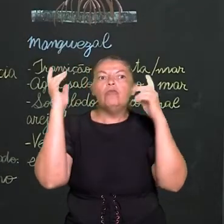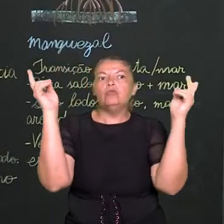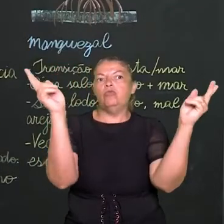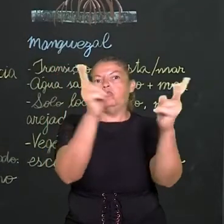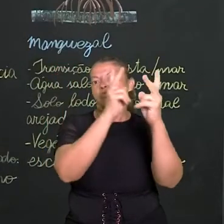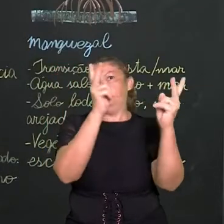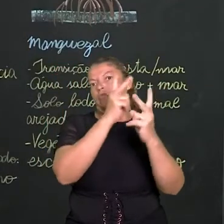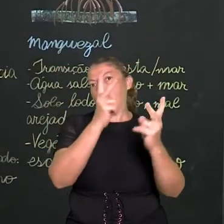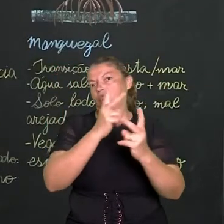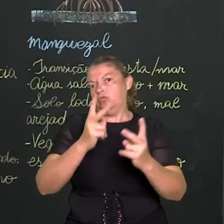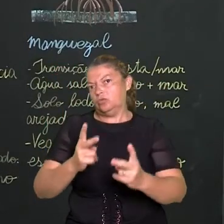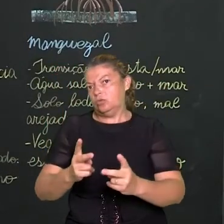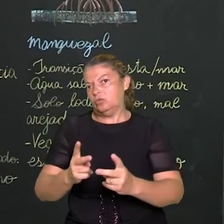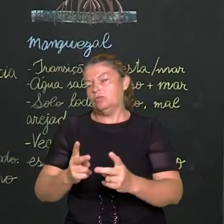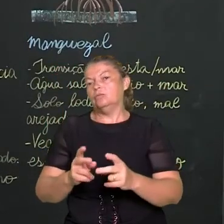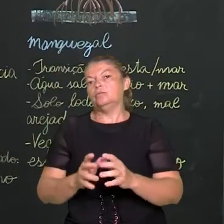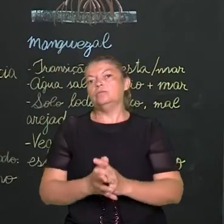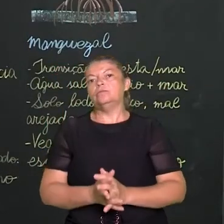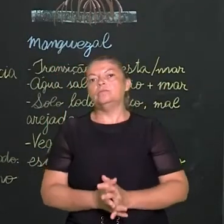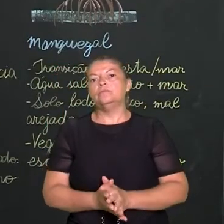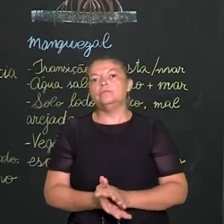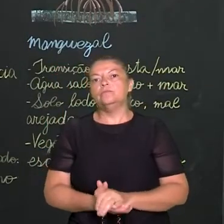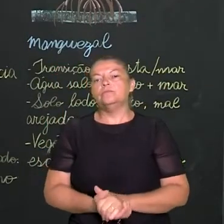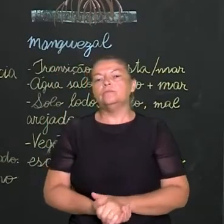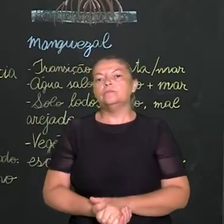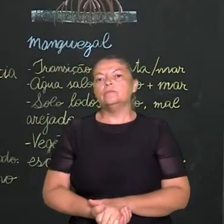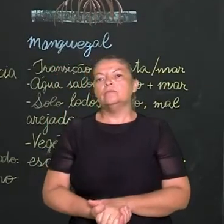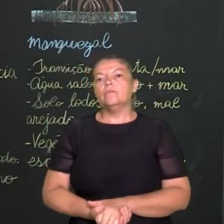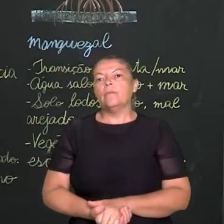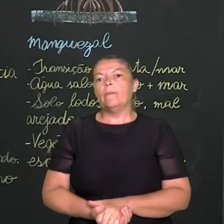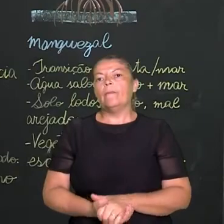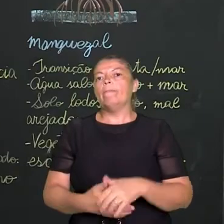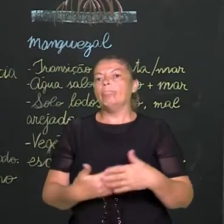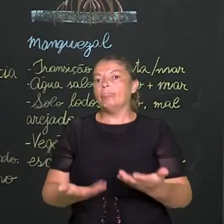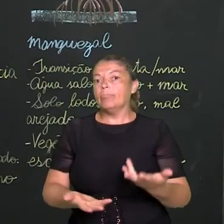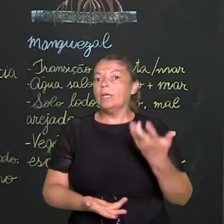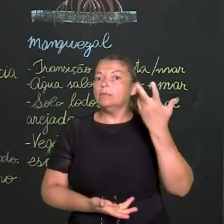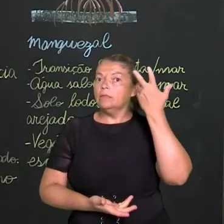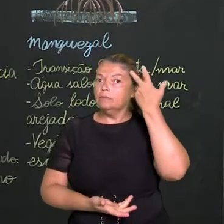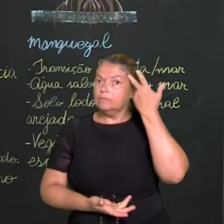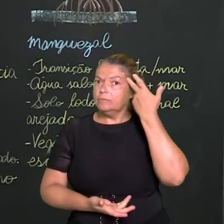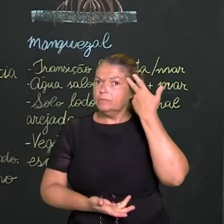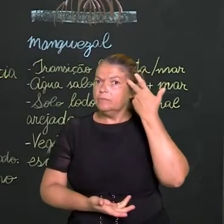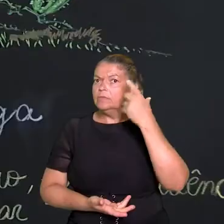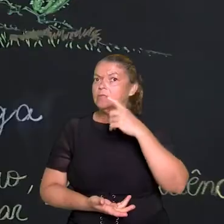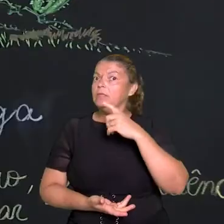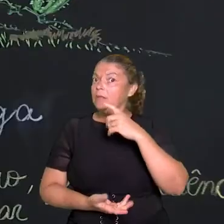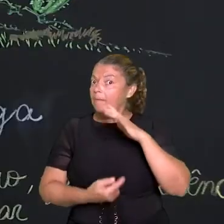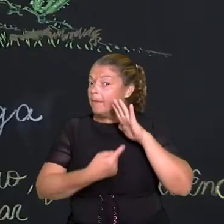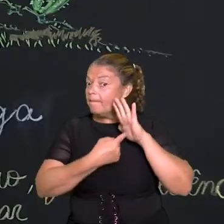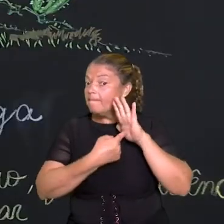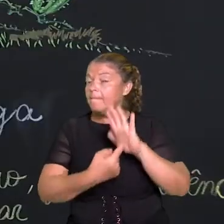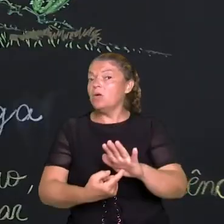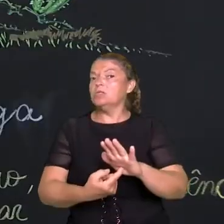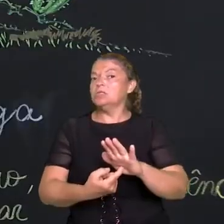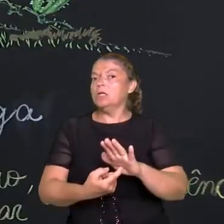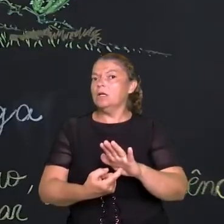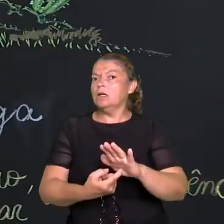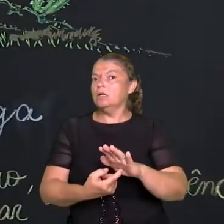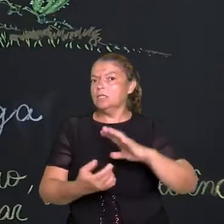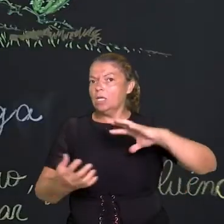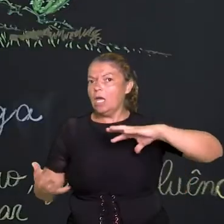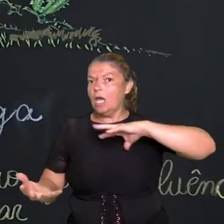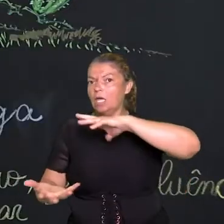que esse solo, muito úmido, muito encharcado, é pobre em oxigênio. Tranquilo? E vale destacar